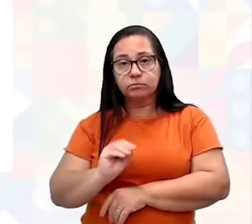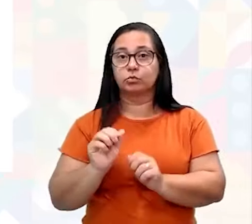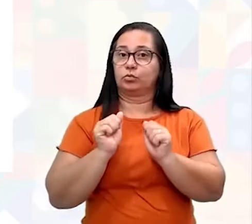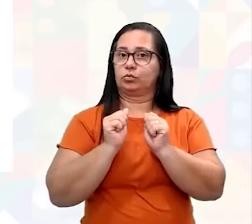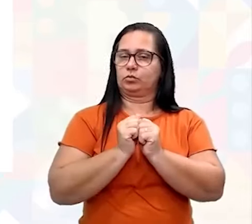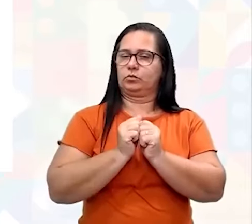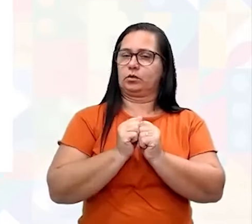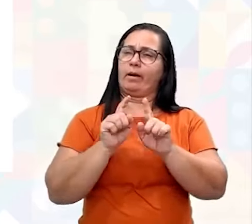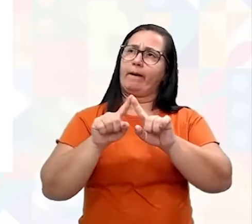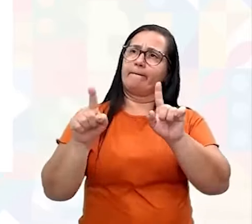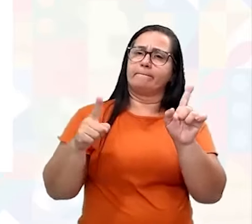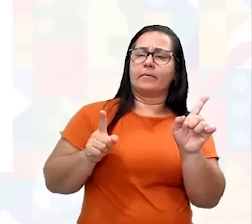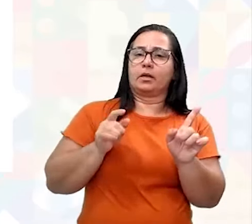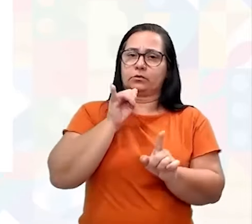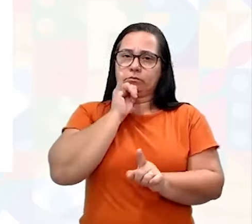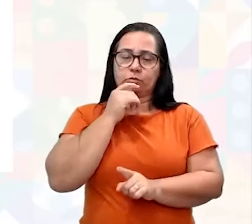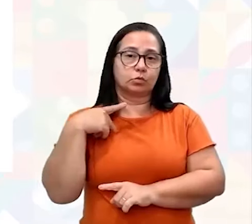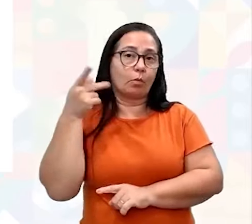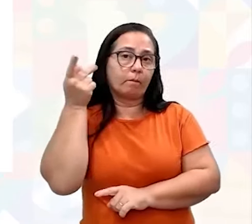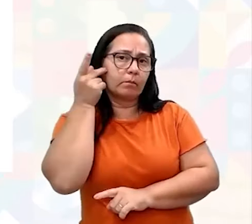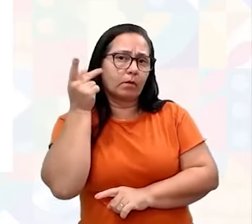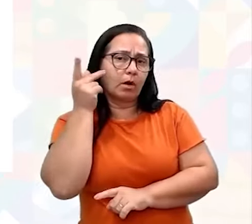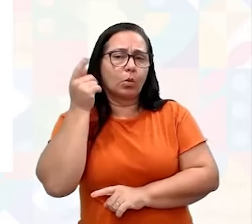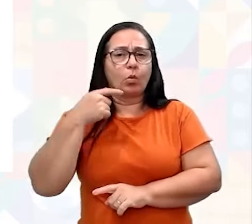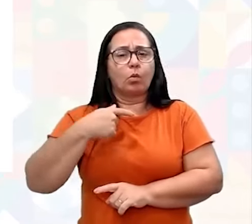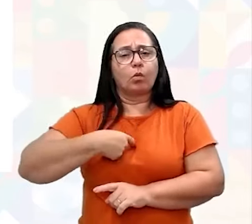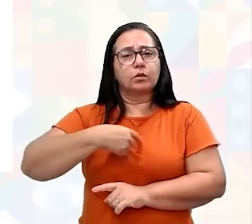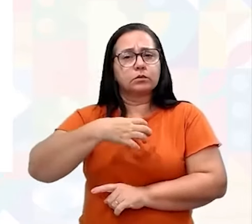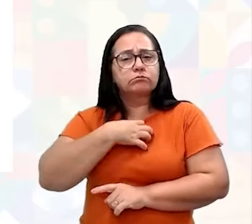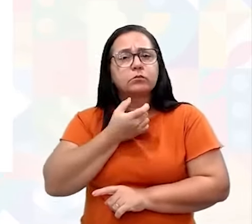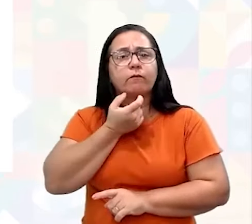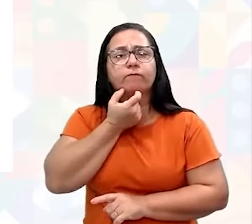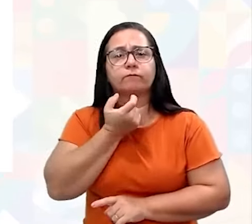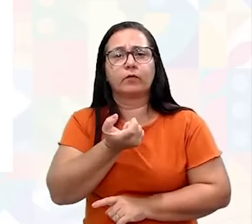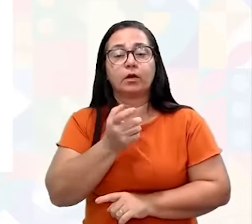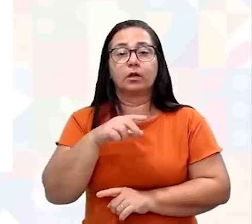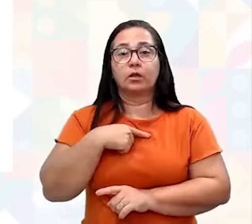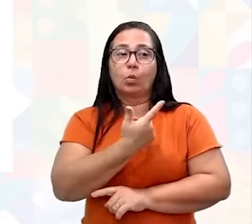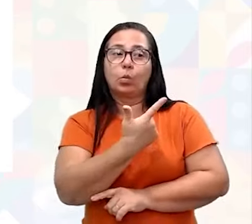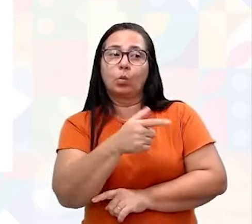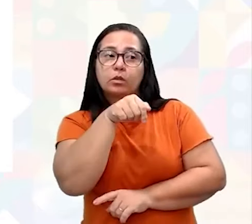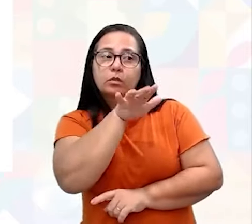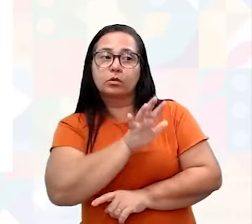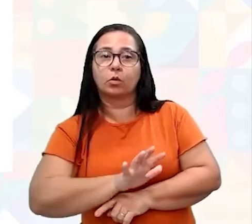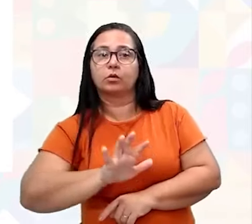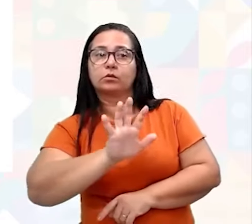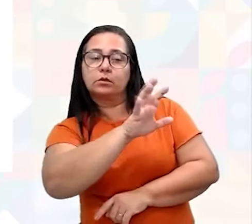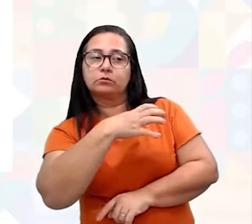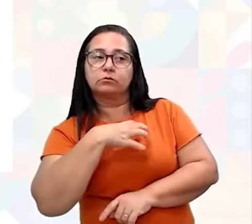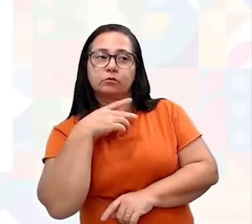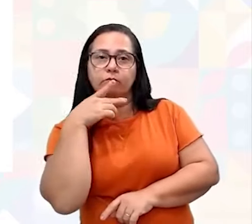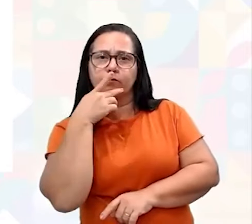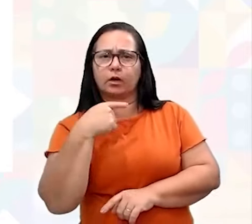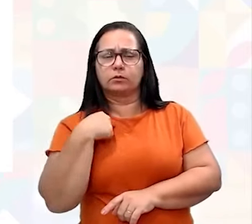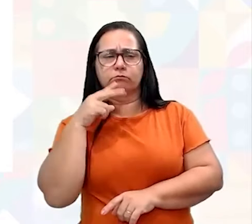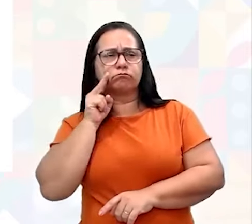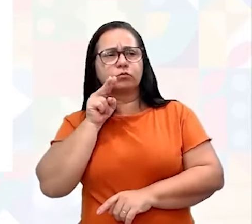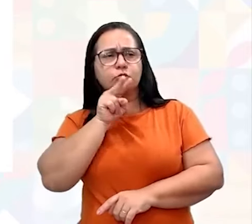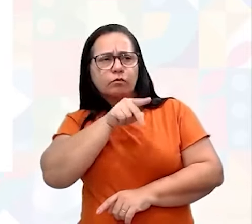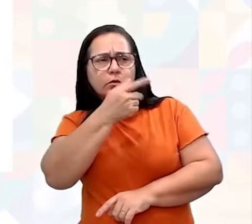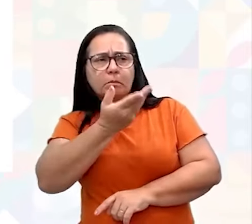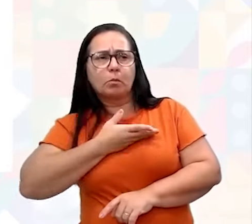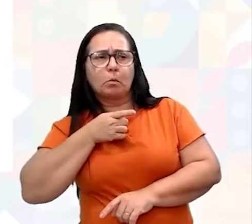Ah, mas às vezes eu sou de São Paulo, tem um sotaque. O outro é do Nordeste, tem outro sotaque. Então eu já vou olhar o meu colega, o meu